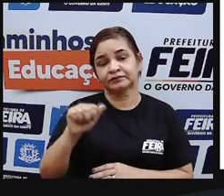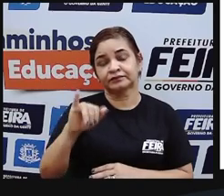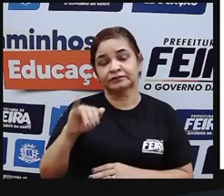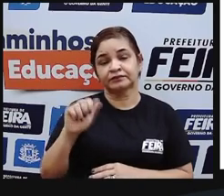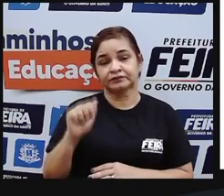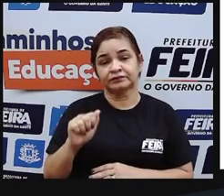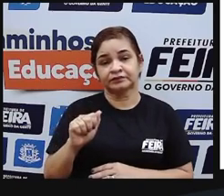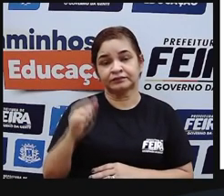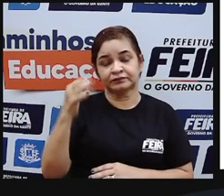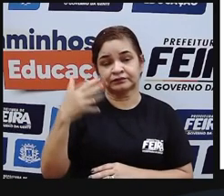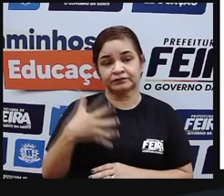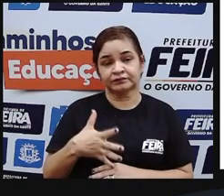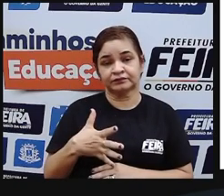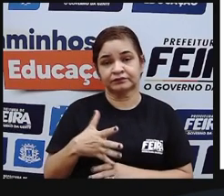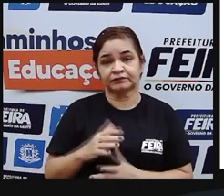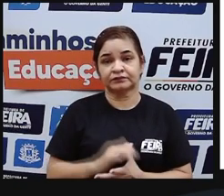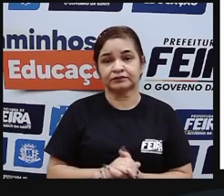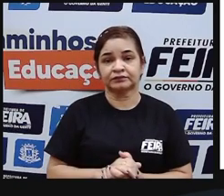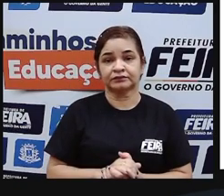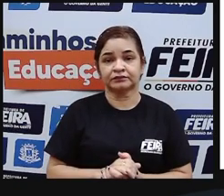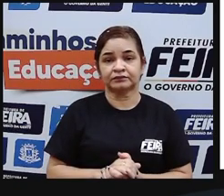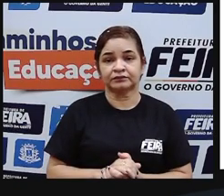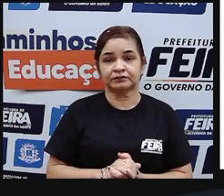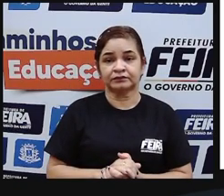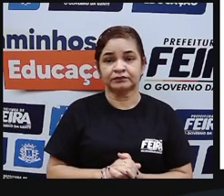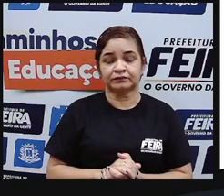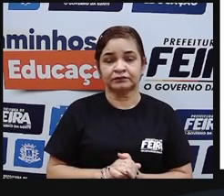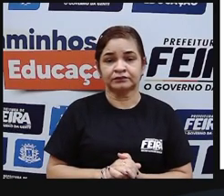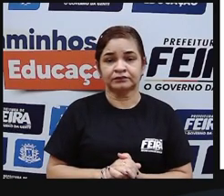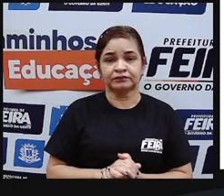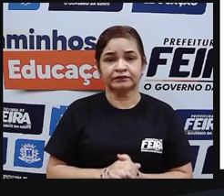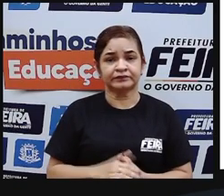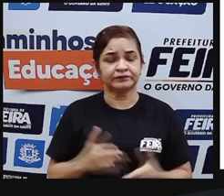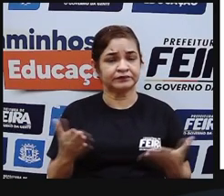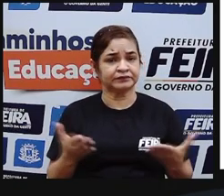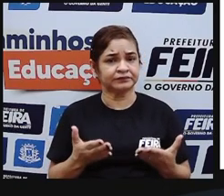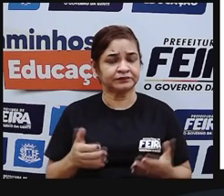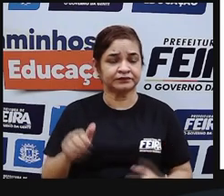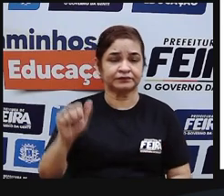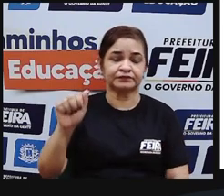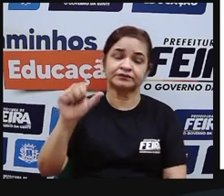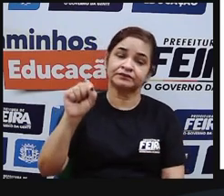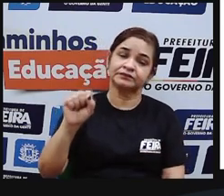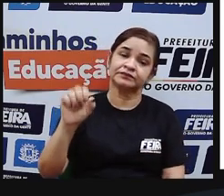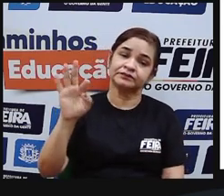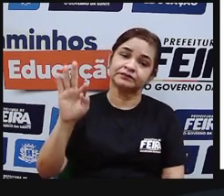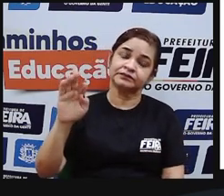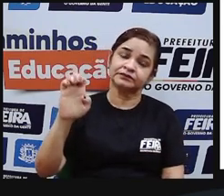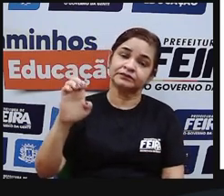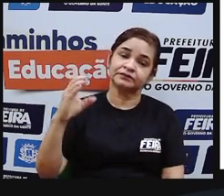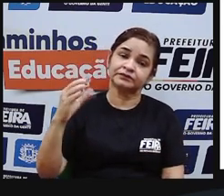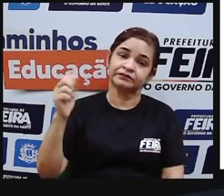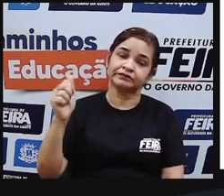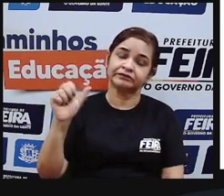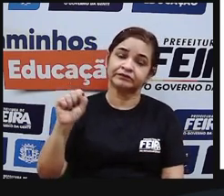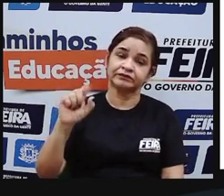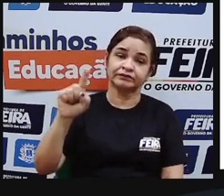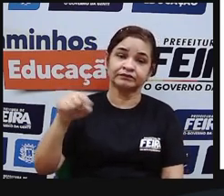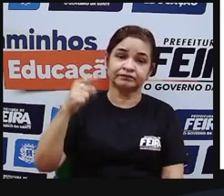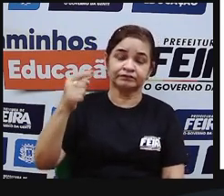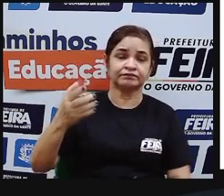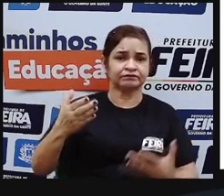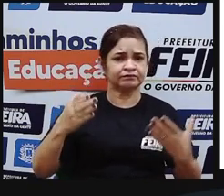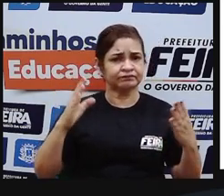destacado aqui para vocês agora a gente vai falar dos aztecas uma outra grande civilização